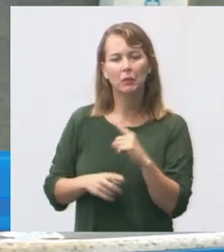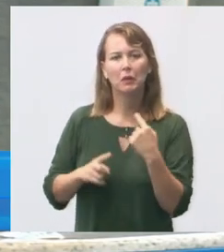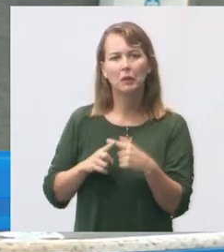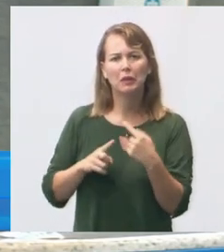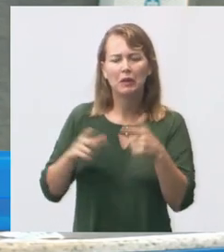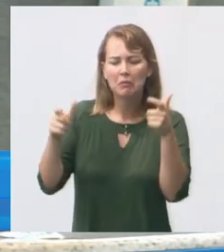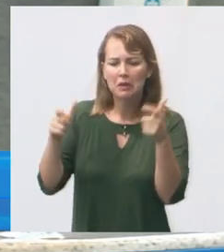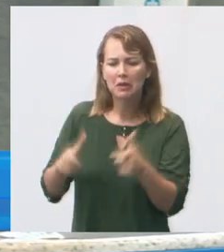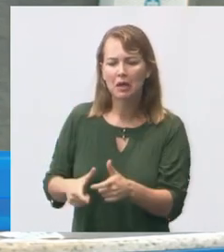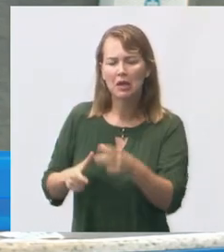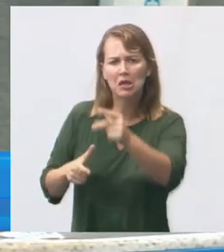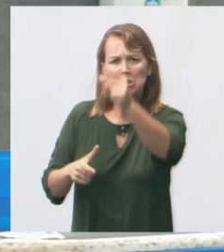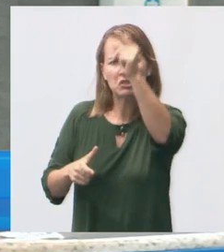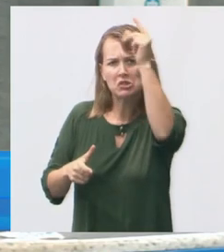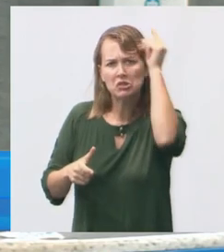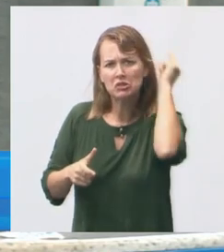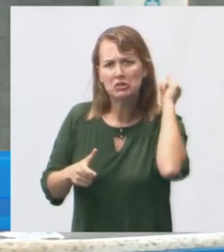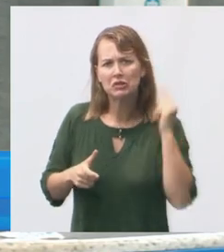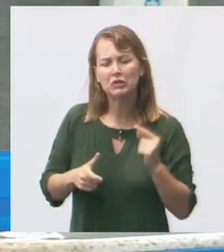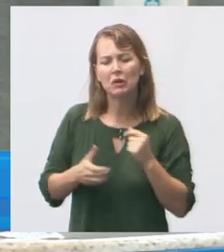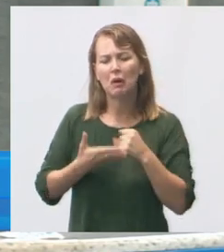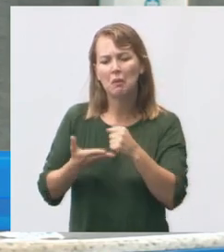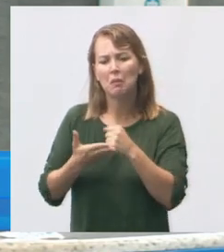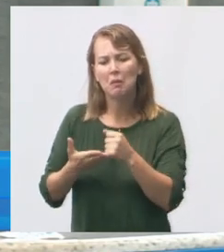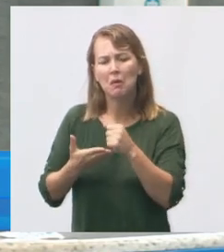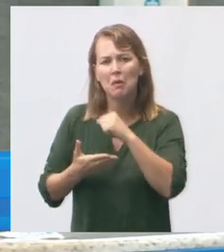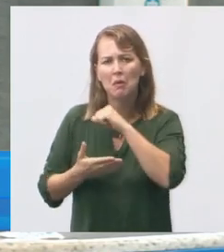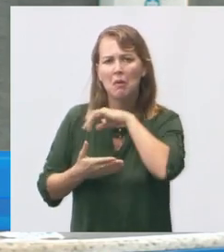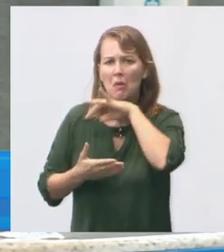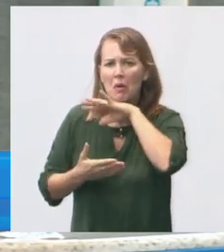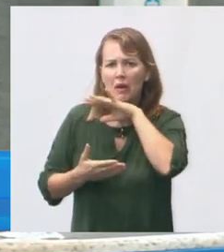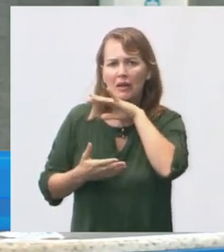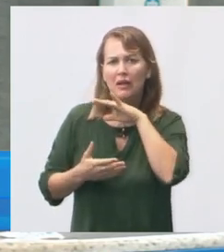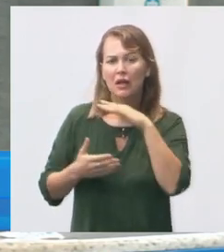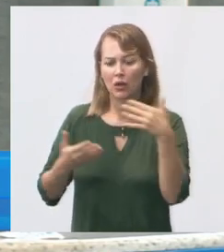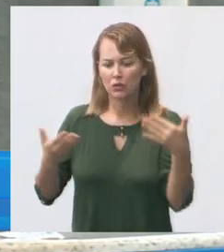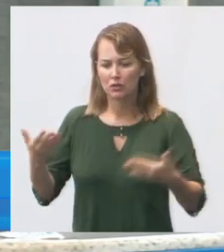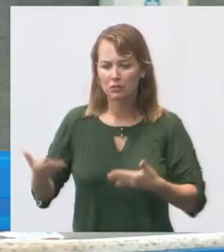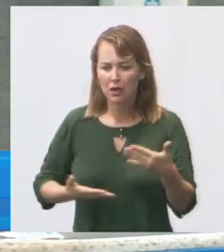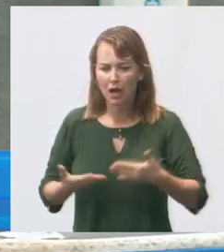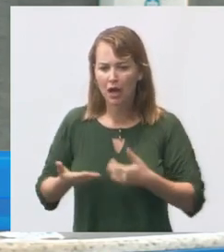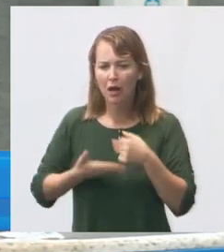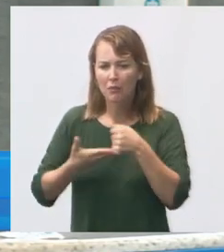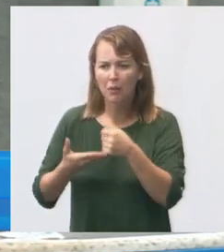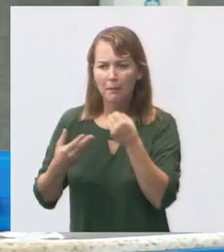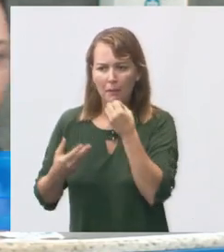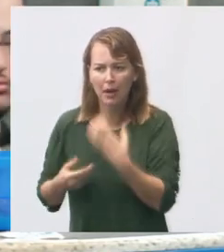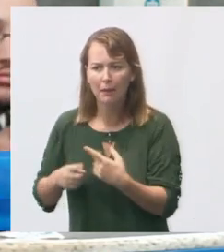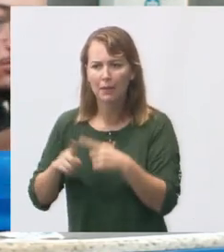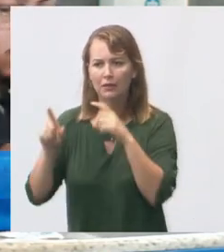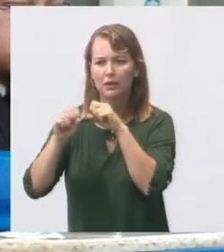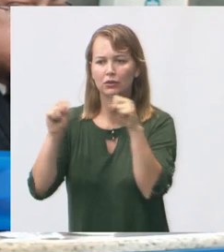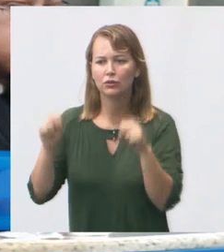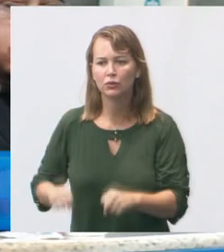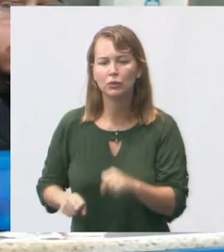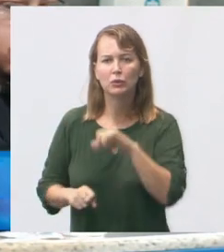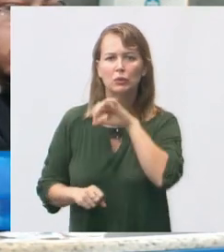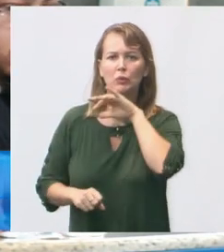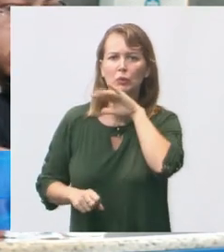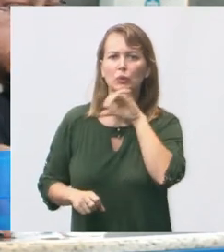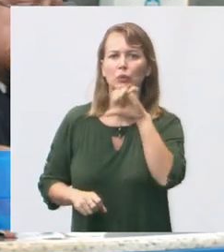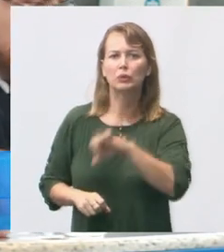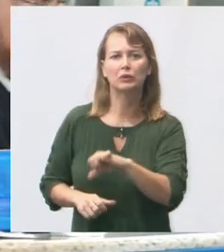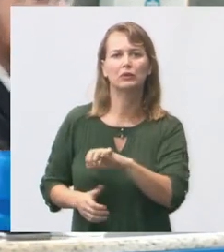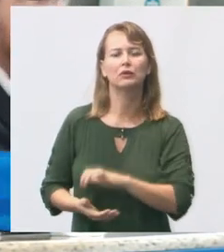pequeno que atende muito mal apesar dos servidores atenderem muito bem a estrutura não atende bem aquela